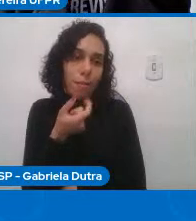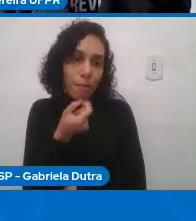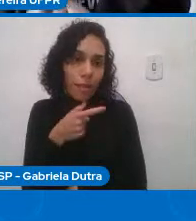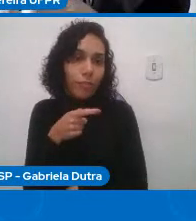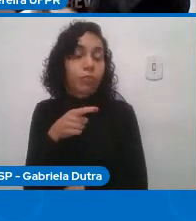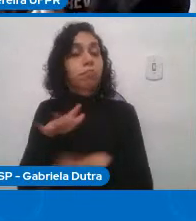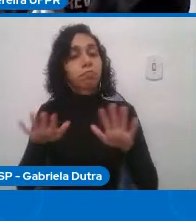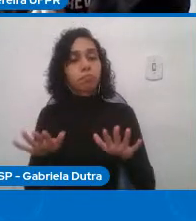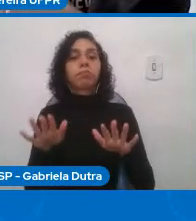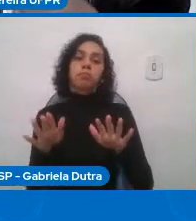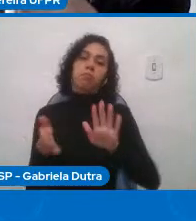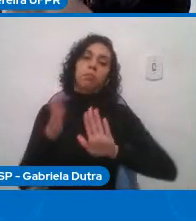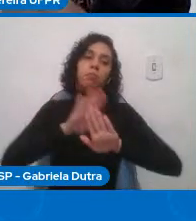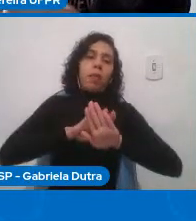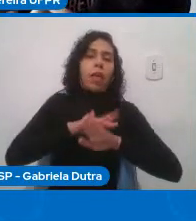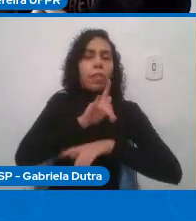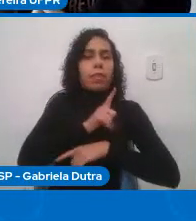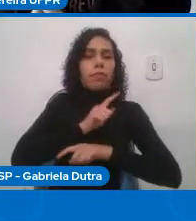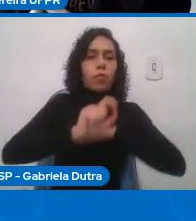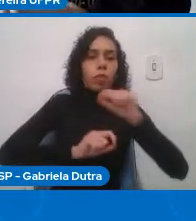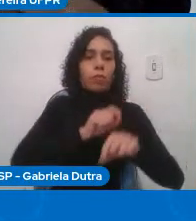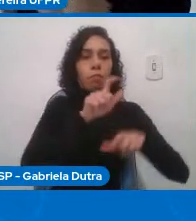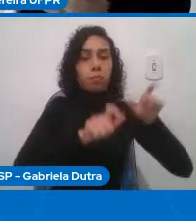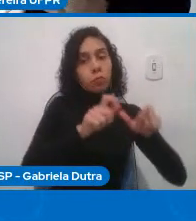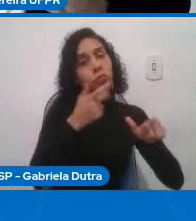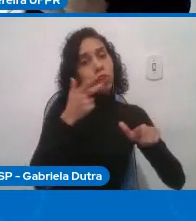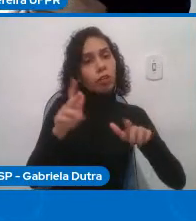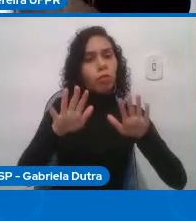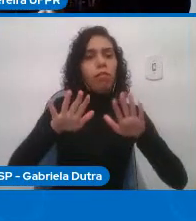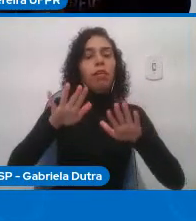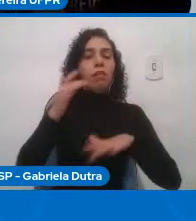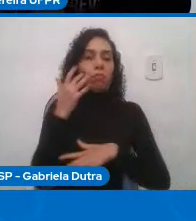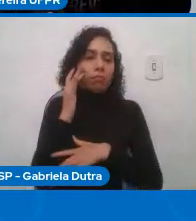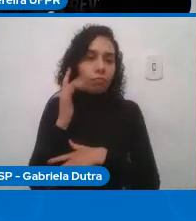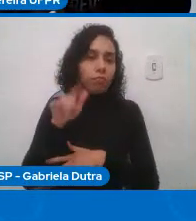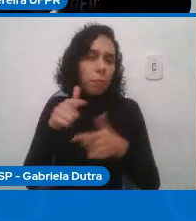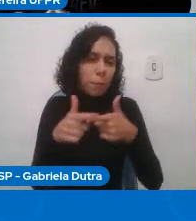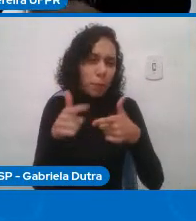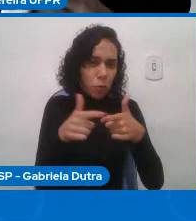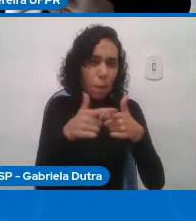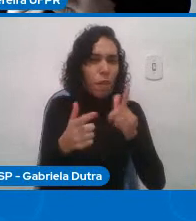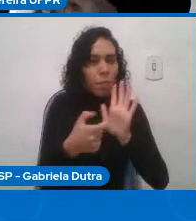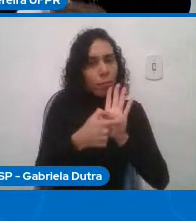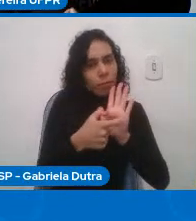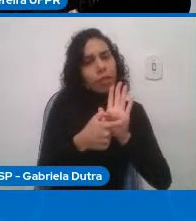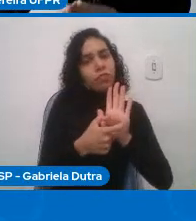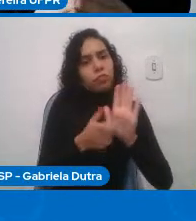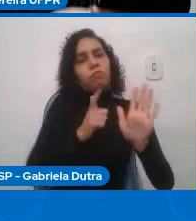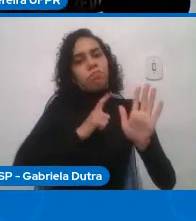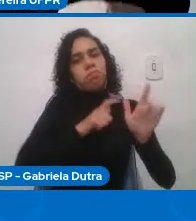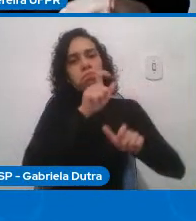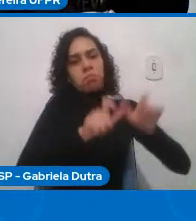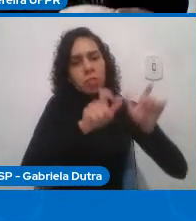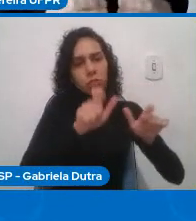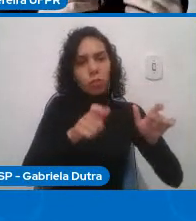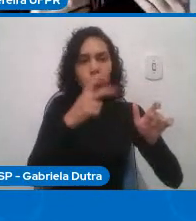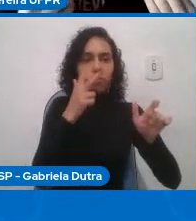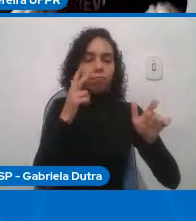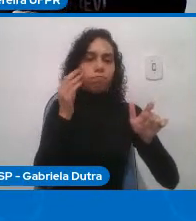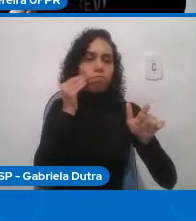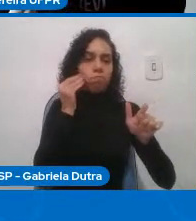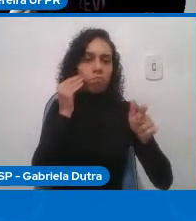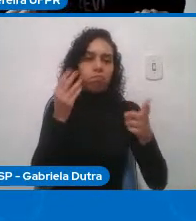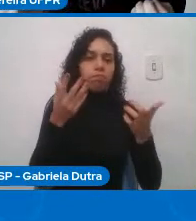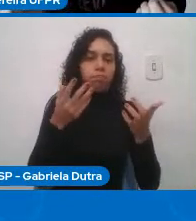etc. O fato é que foi disponibilizado pelo Ministério da Saúde uma aplicação que fazia com que as